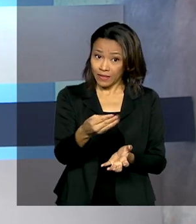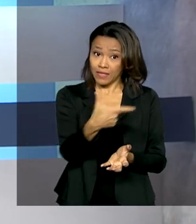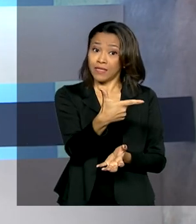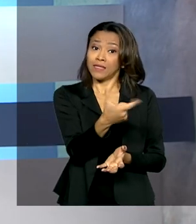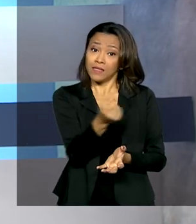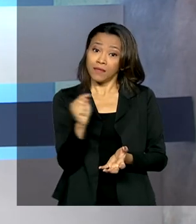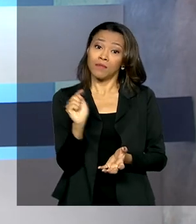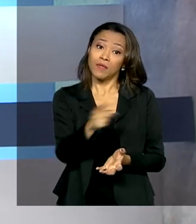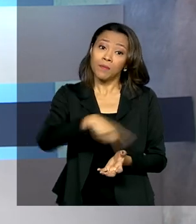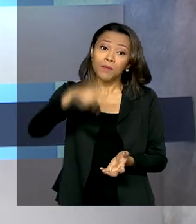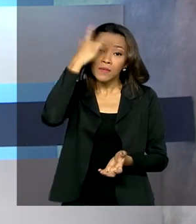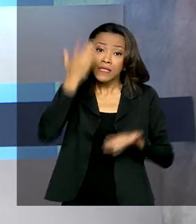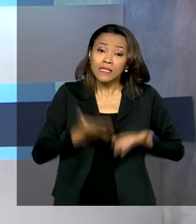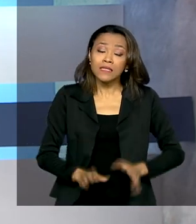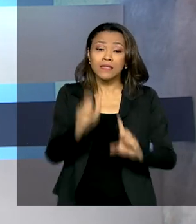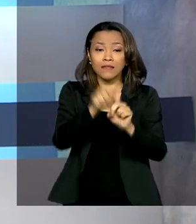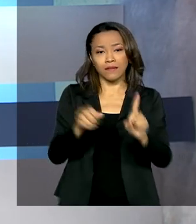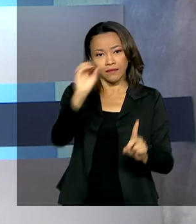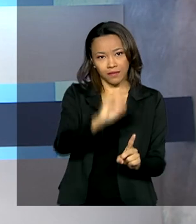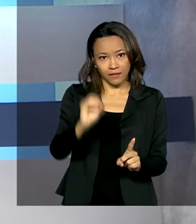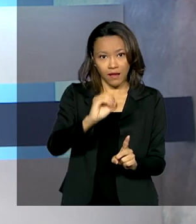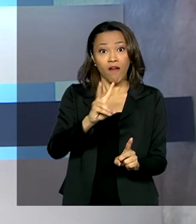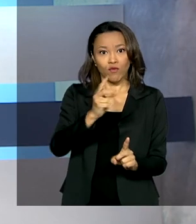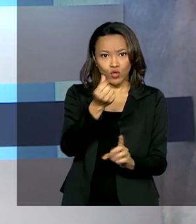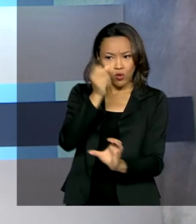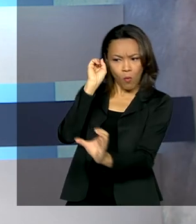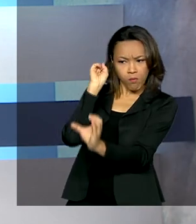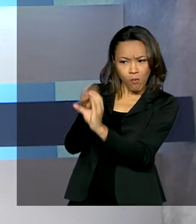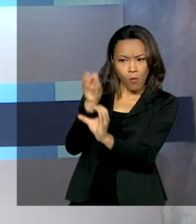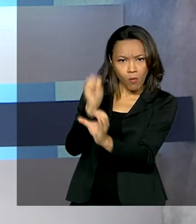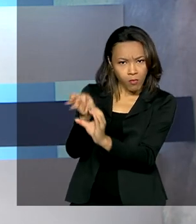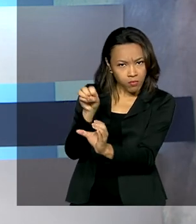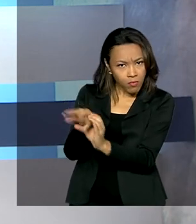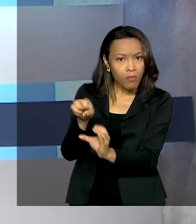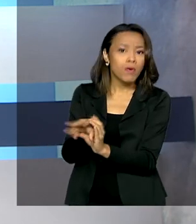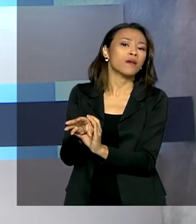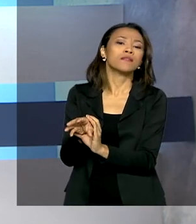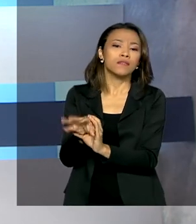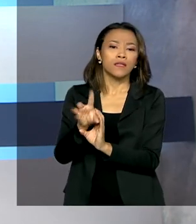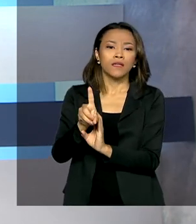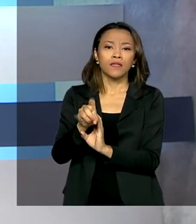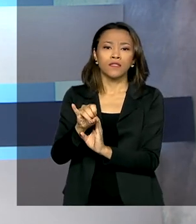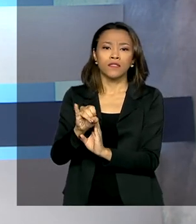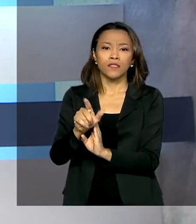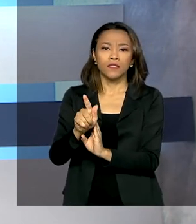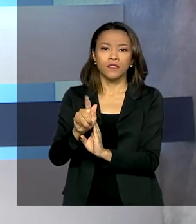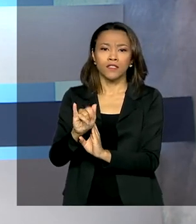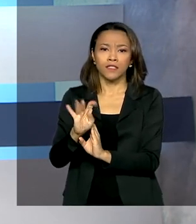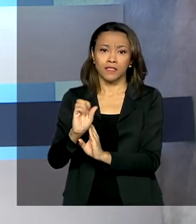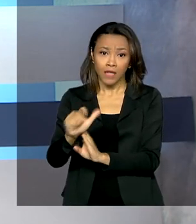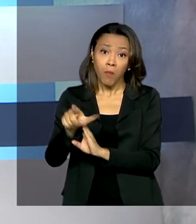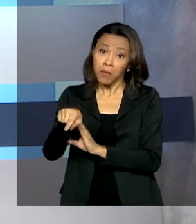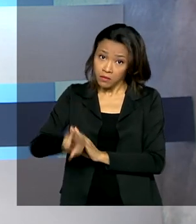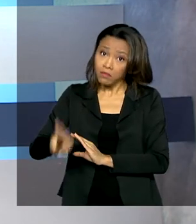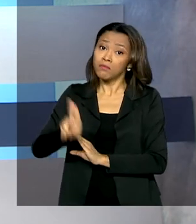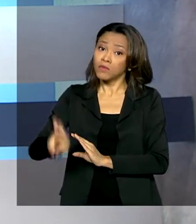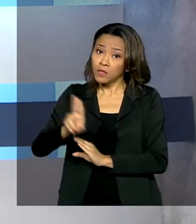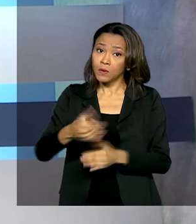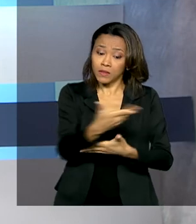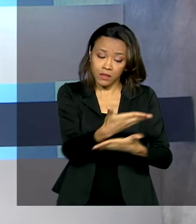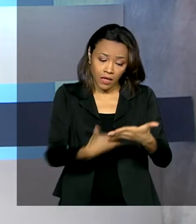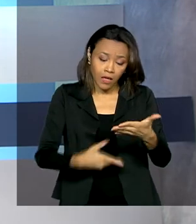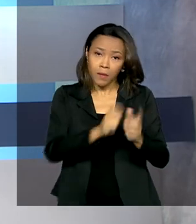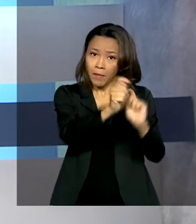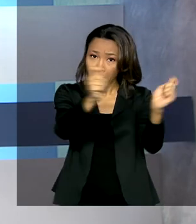outubro. O dinheiro será depositado na conta Poupança Digital e poderá ser usado para o pagamento de boletos e compras pela